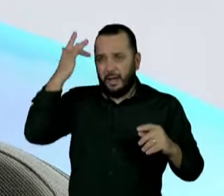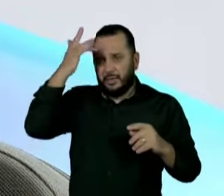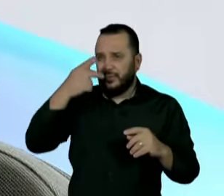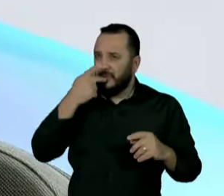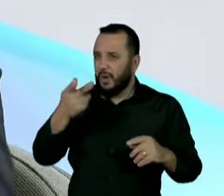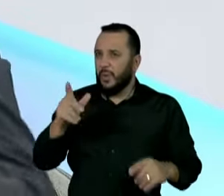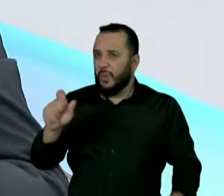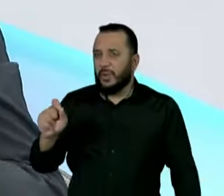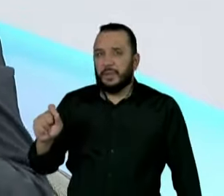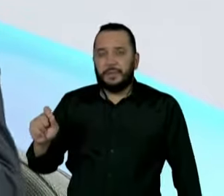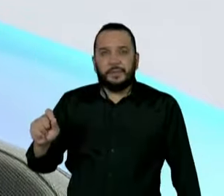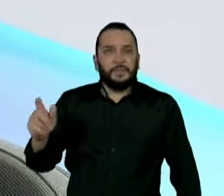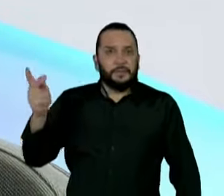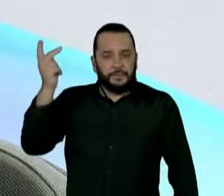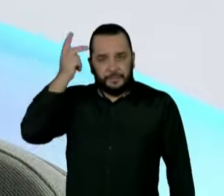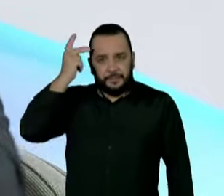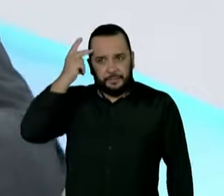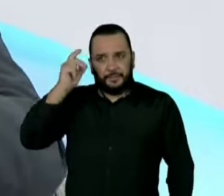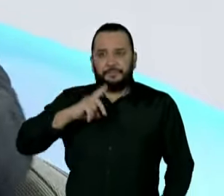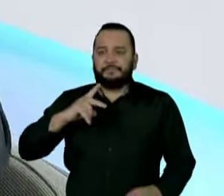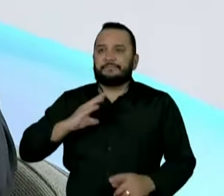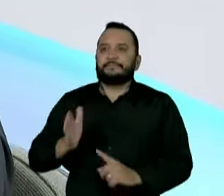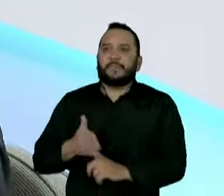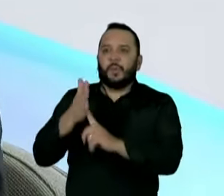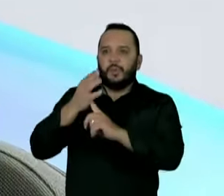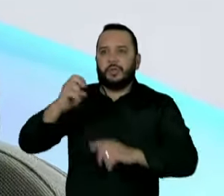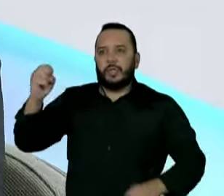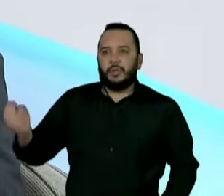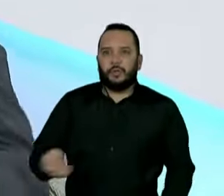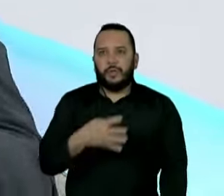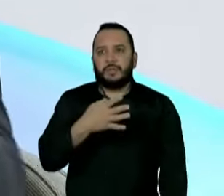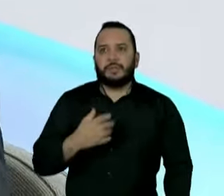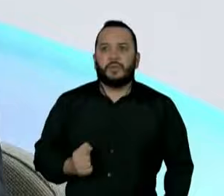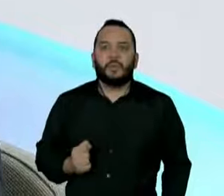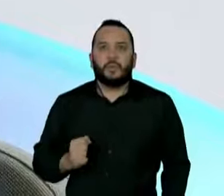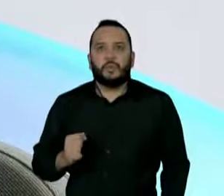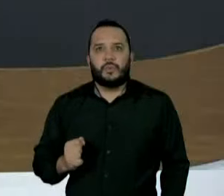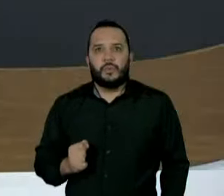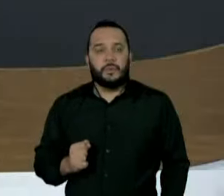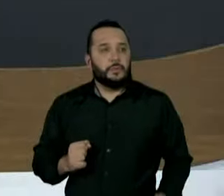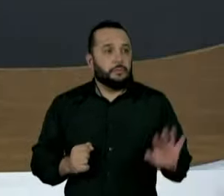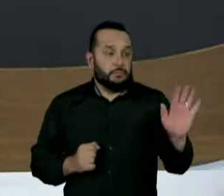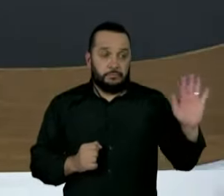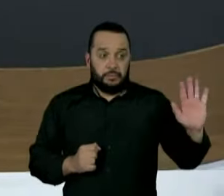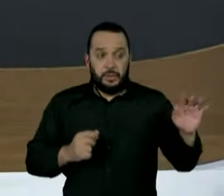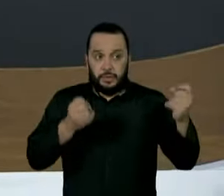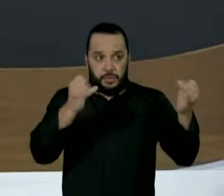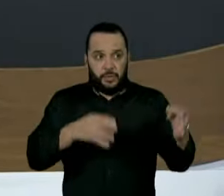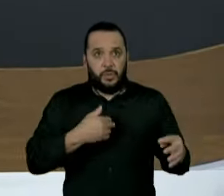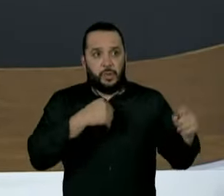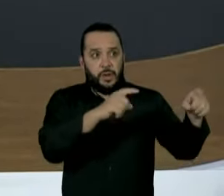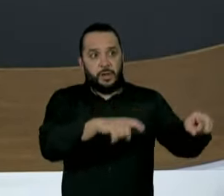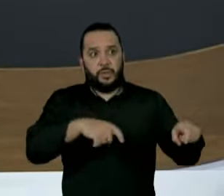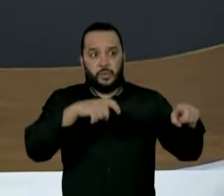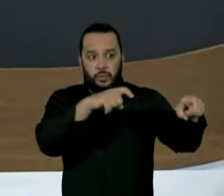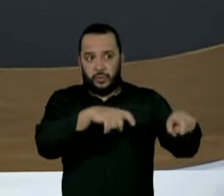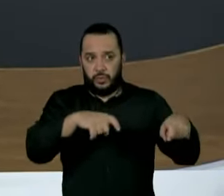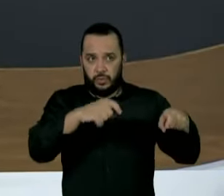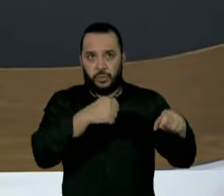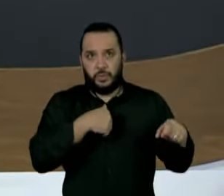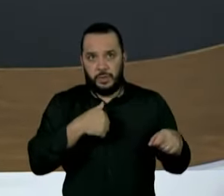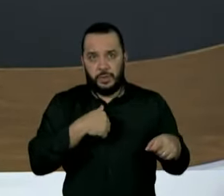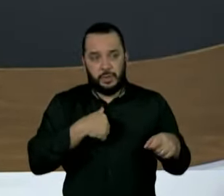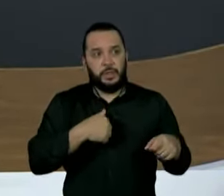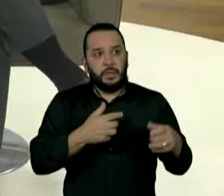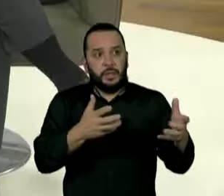dizer, que São Paulo tem a ver com tecnologia, com inovação. A gente tem que... Ele quis dizer que na agricultura ele ia justamente fomentar mais os